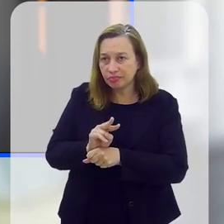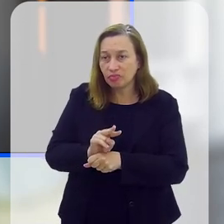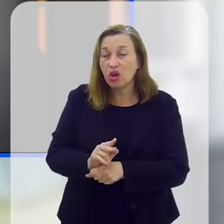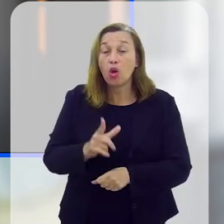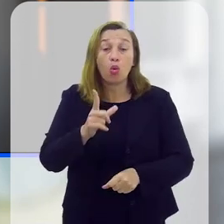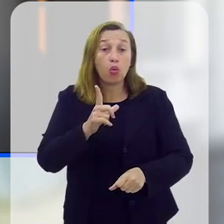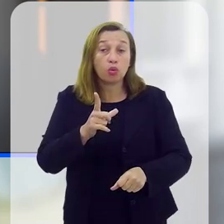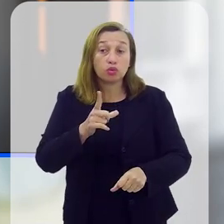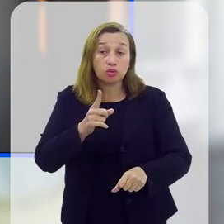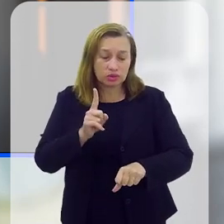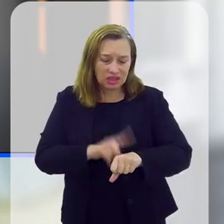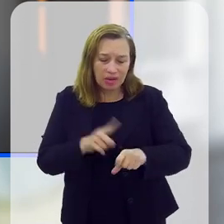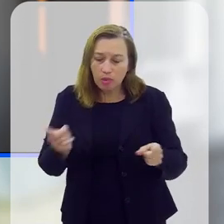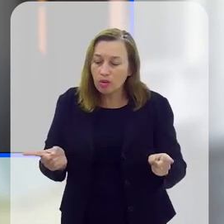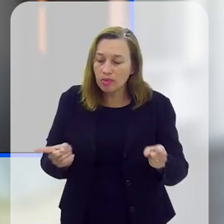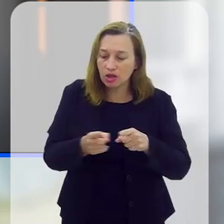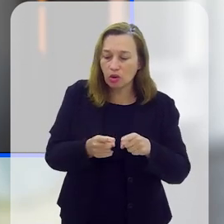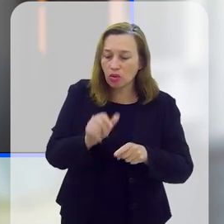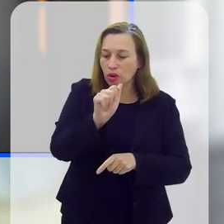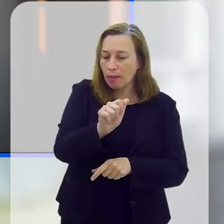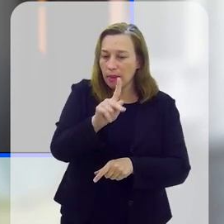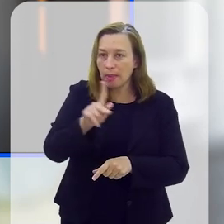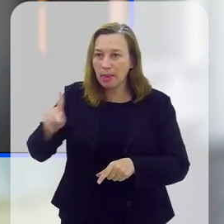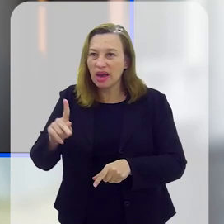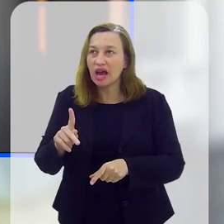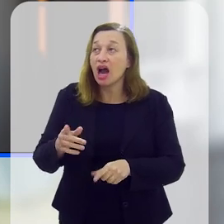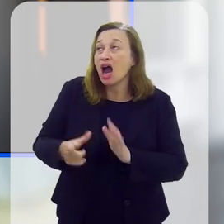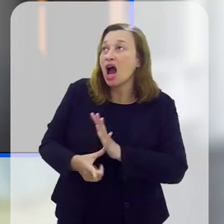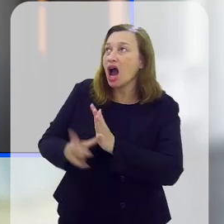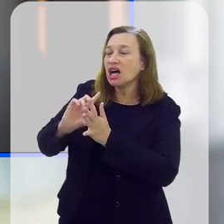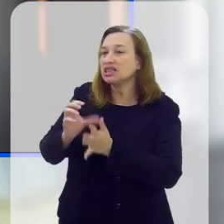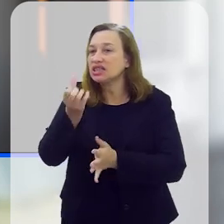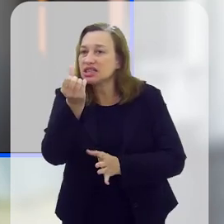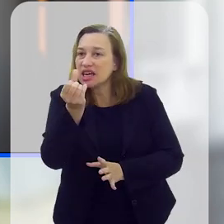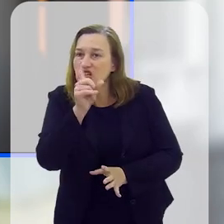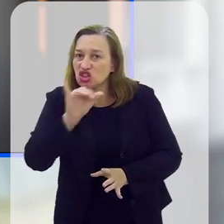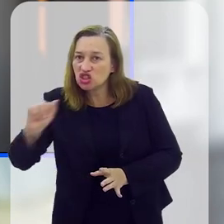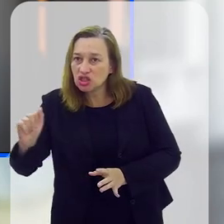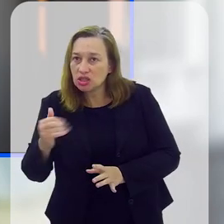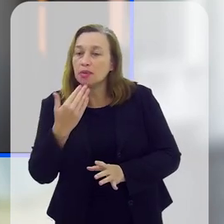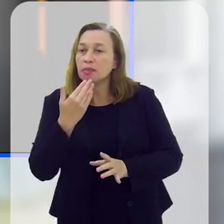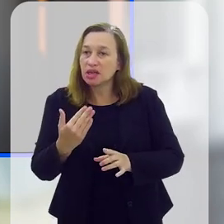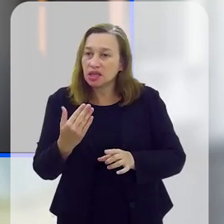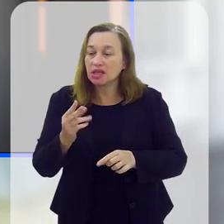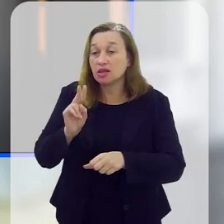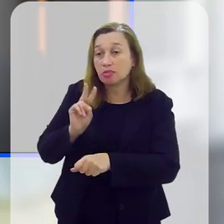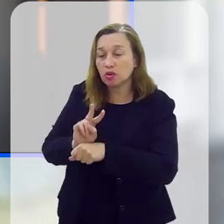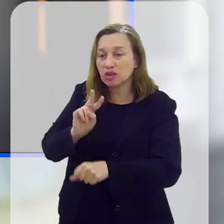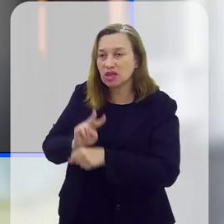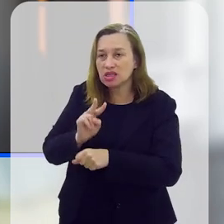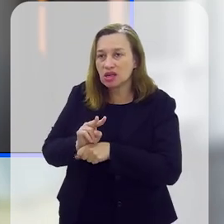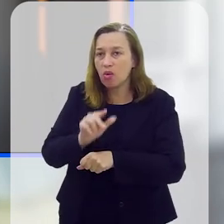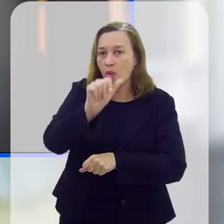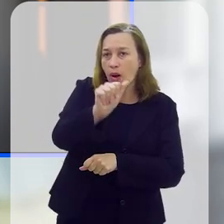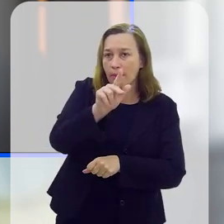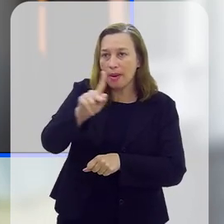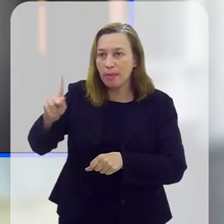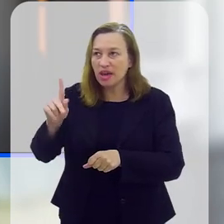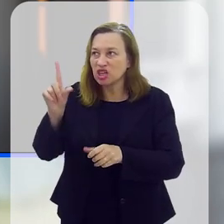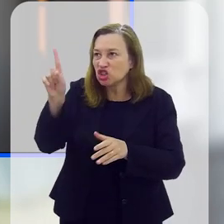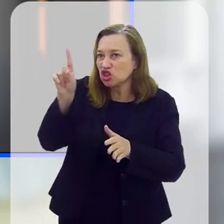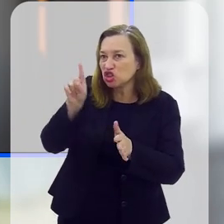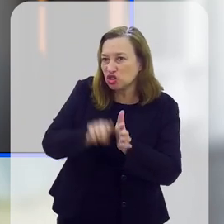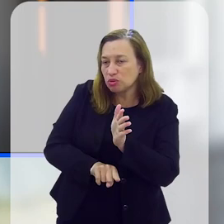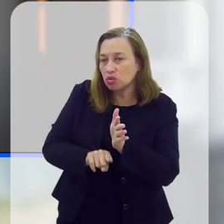muito menor através do aplicativo, né, antes levava-se às vezes seis dias para conseguir uma medida protetiva, com o aplicativo esse número